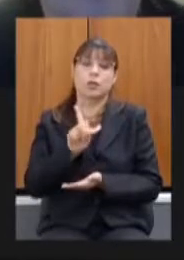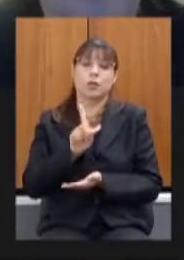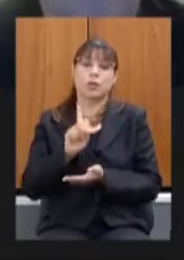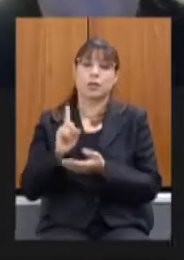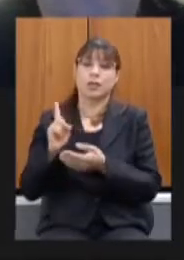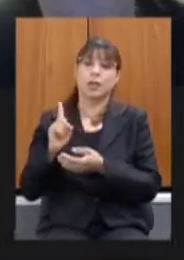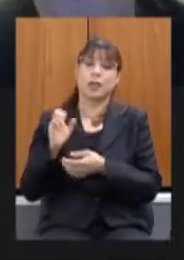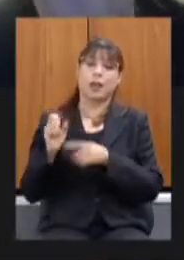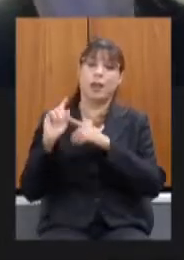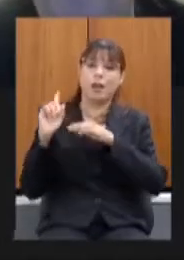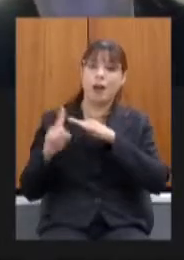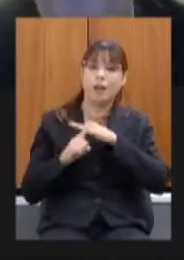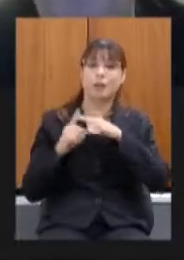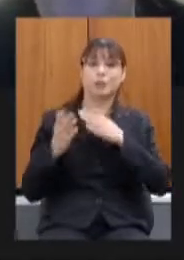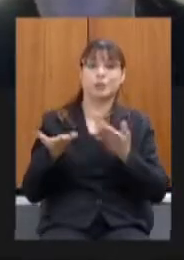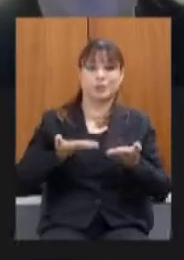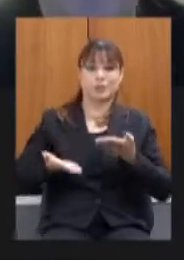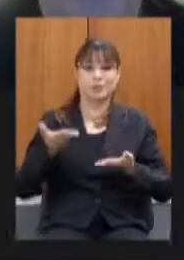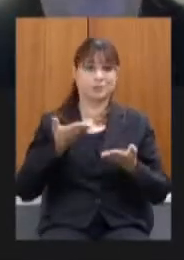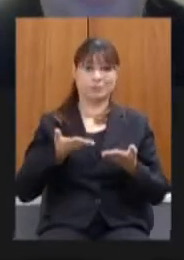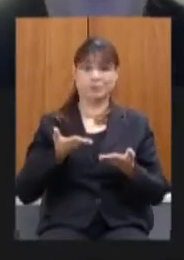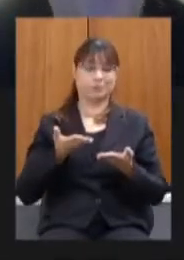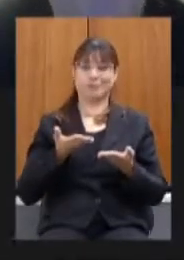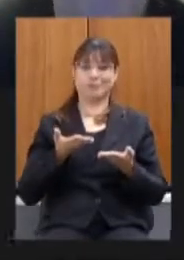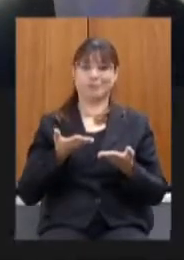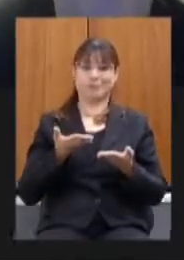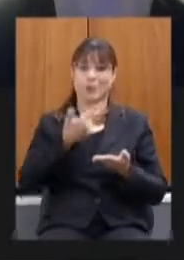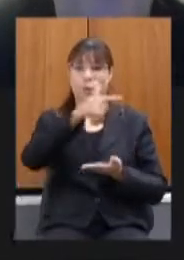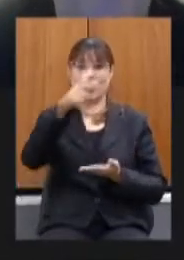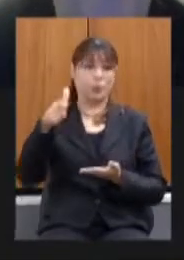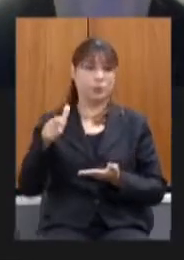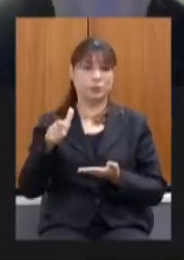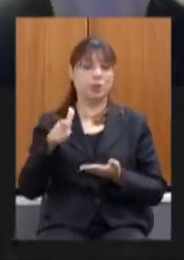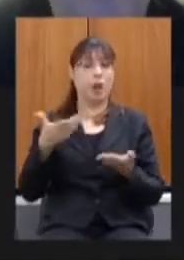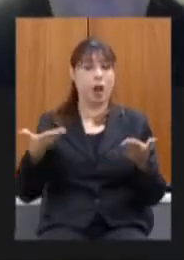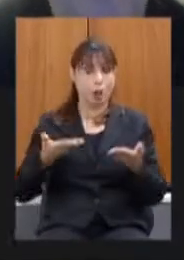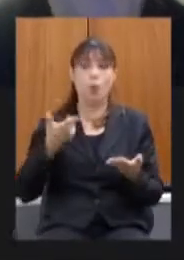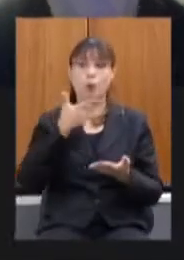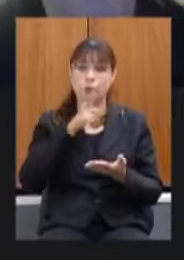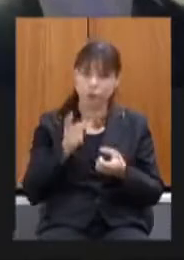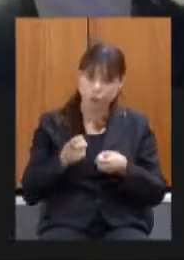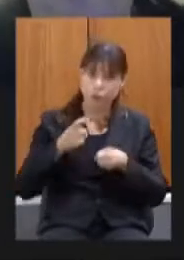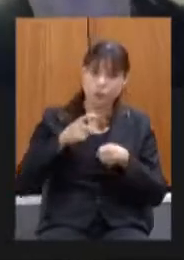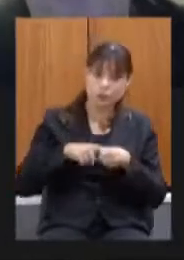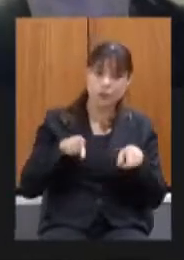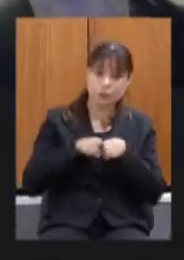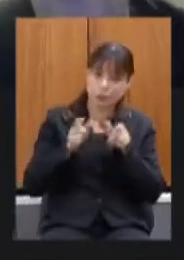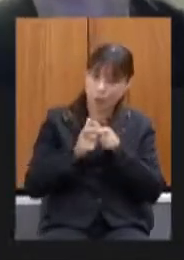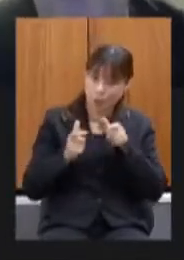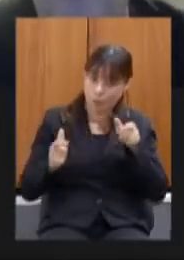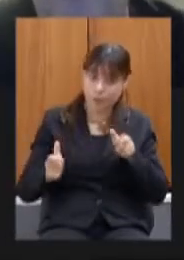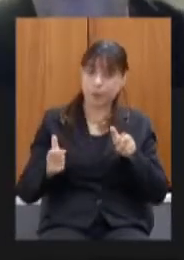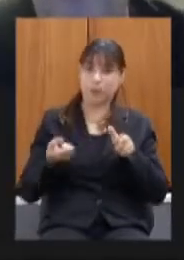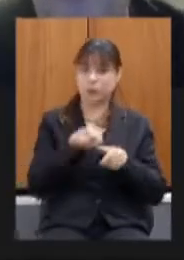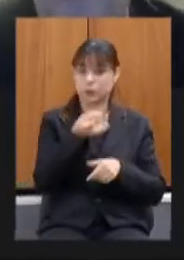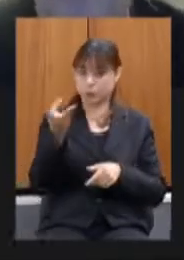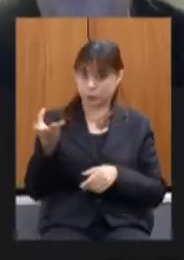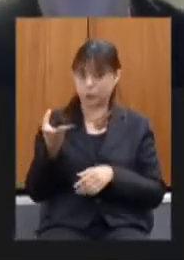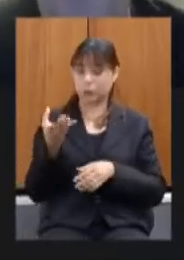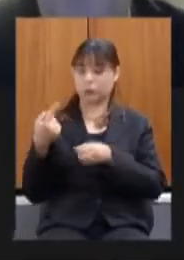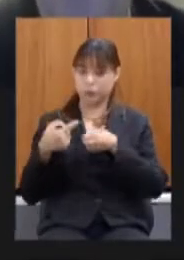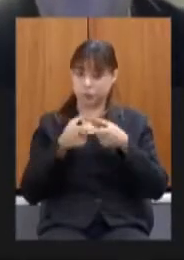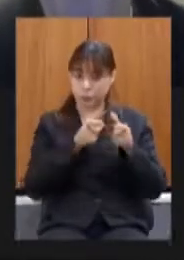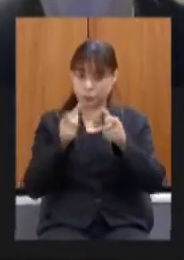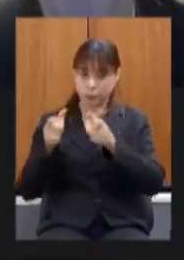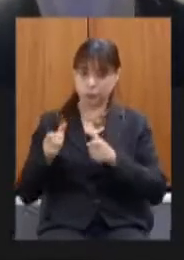hoje recuperamos todos os atendimentos e expandimos não só em Belo Horizonte mas